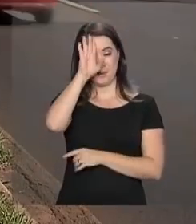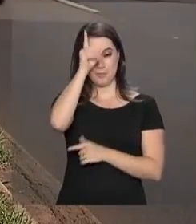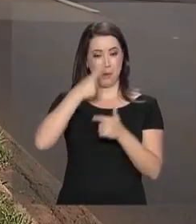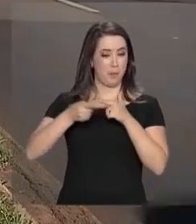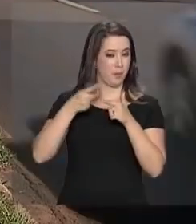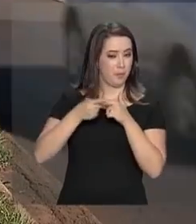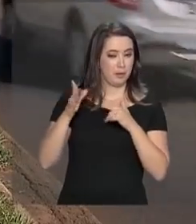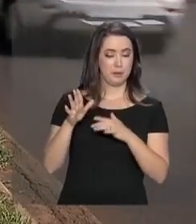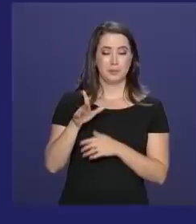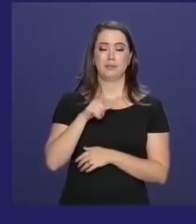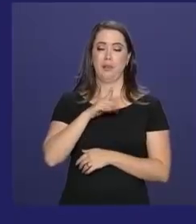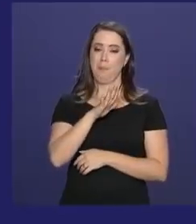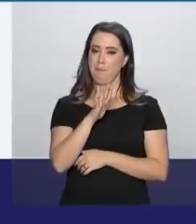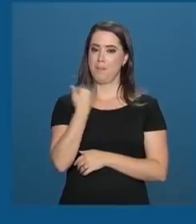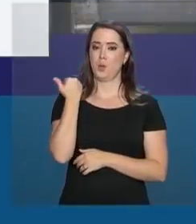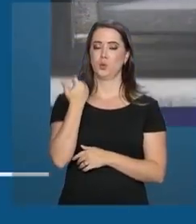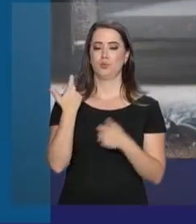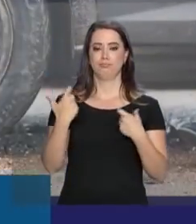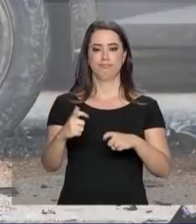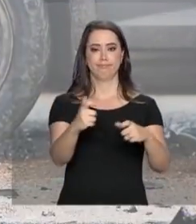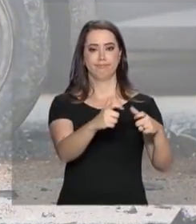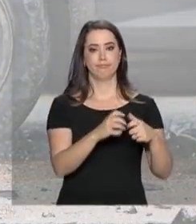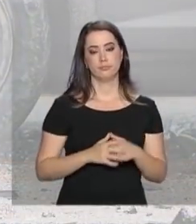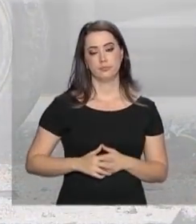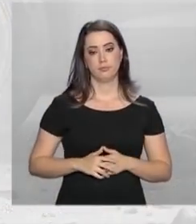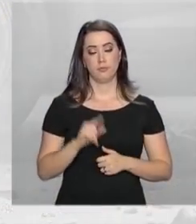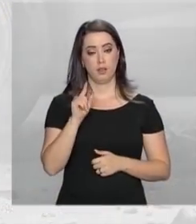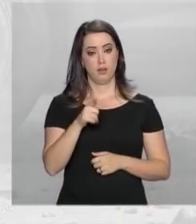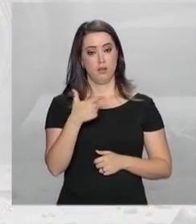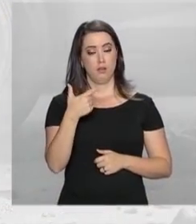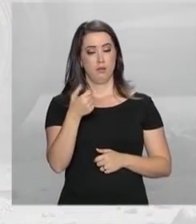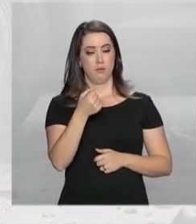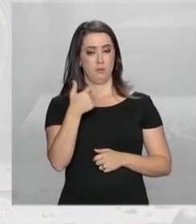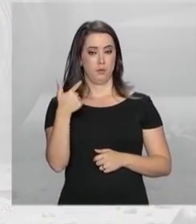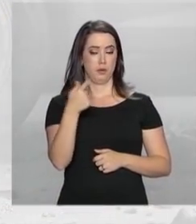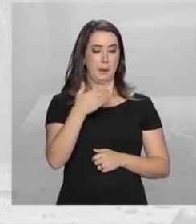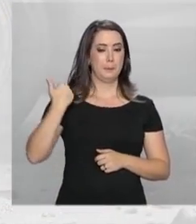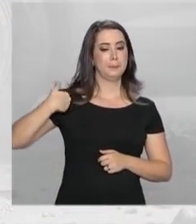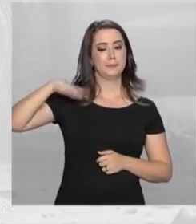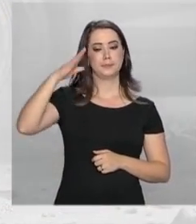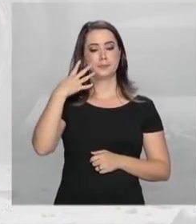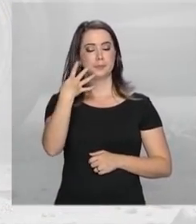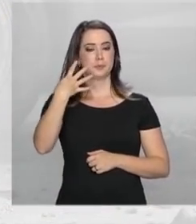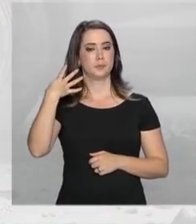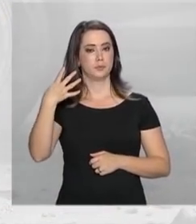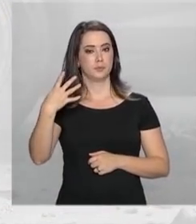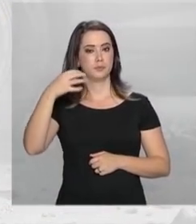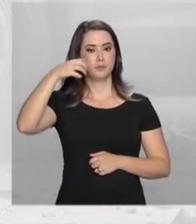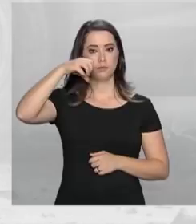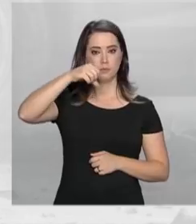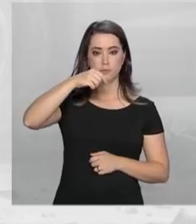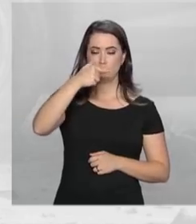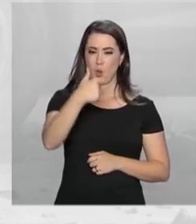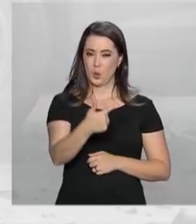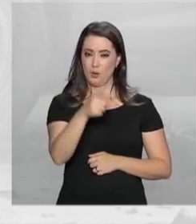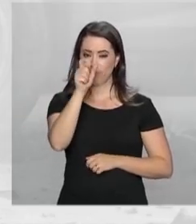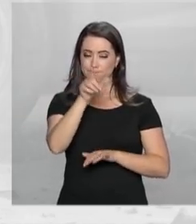morte nas rodovias. Em 2017, foram registradas mais de 4.400